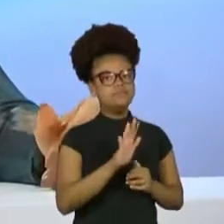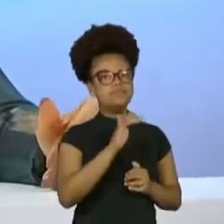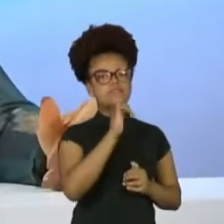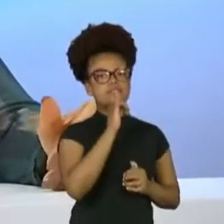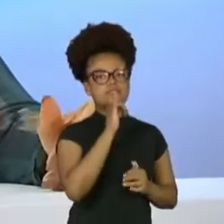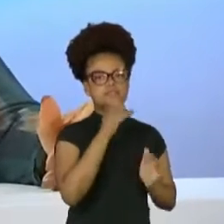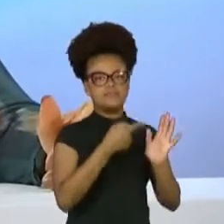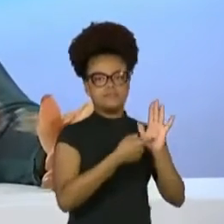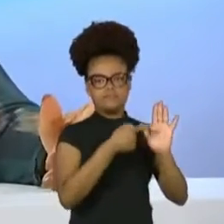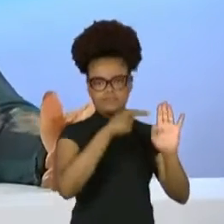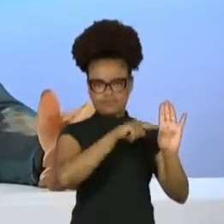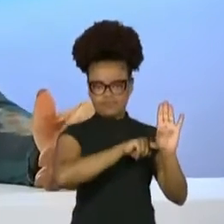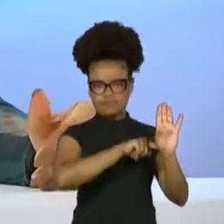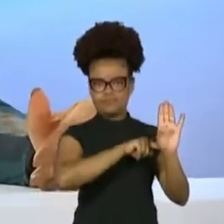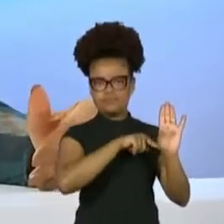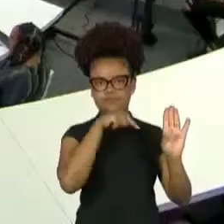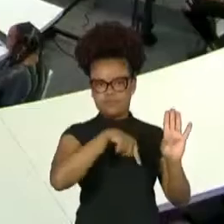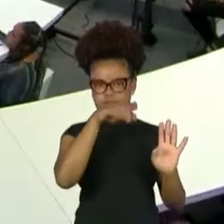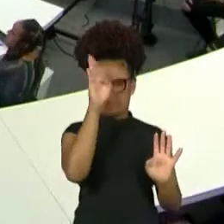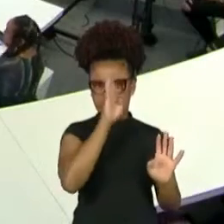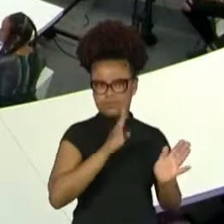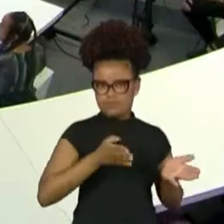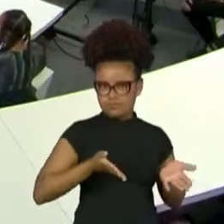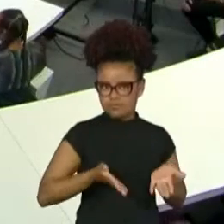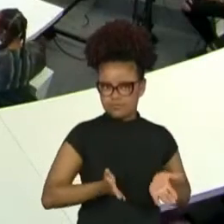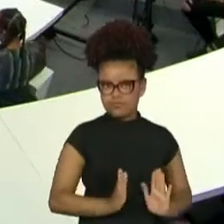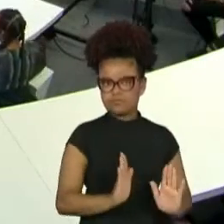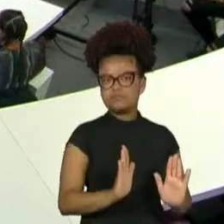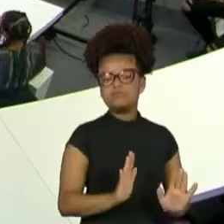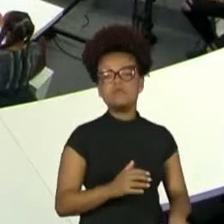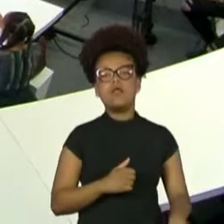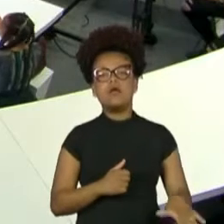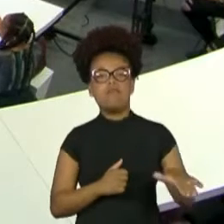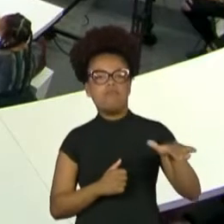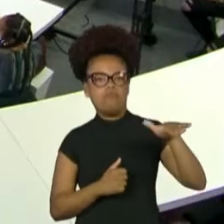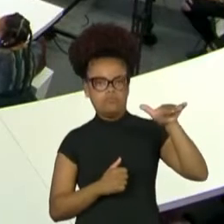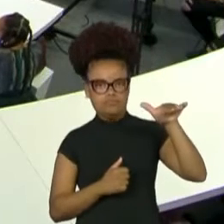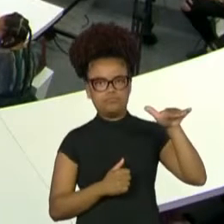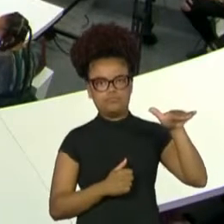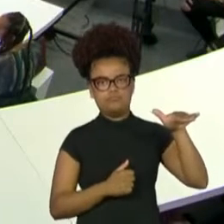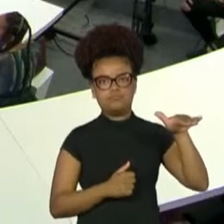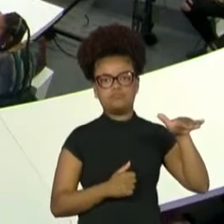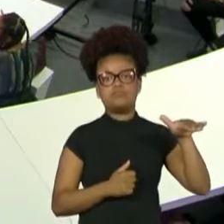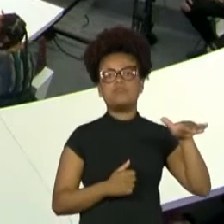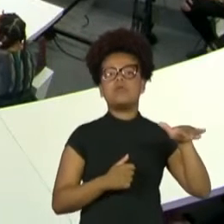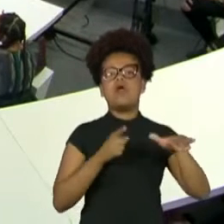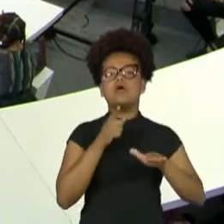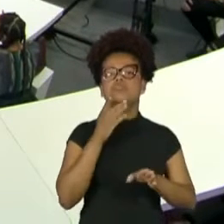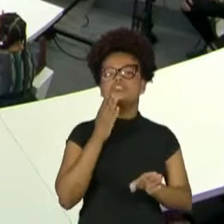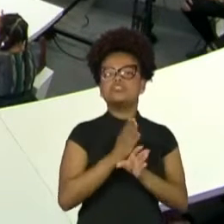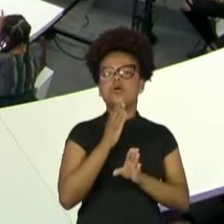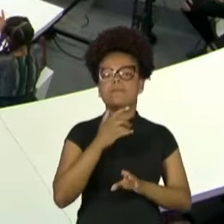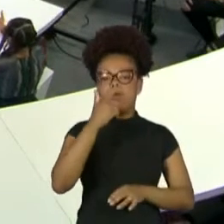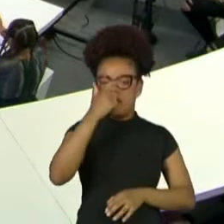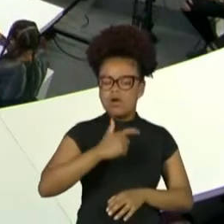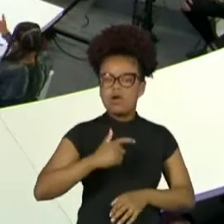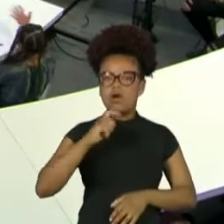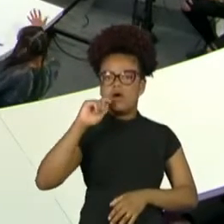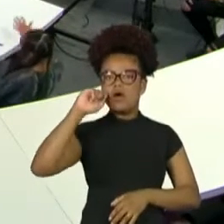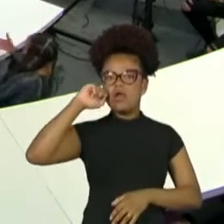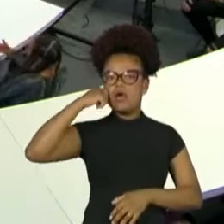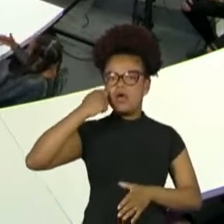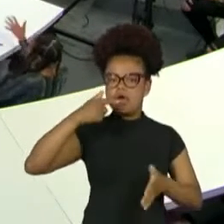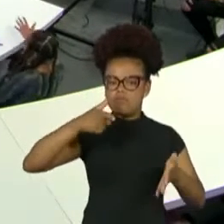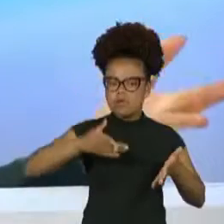negro. A gente nasce e depois a gente nasce de novo quando a gente descobre que a gente é negro, que o Brasil não trata a gente